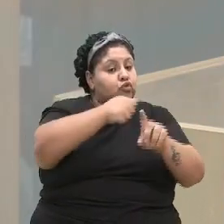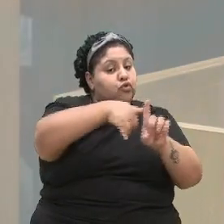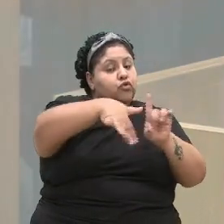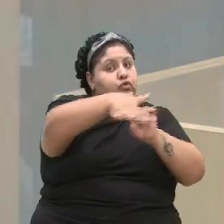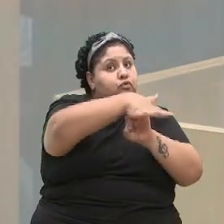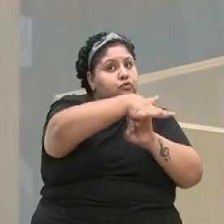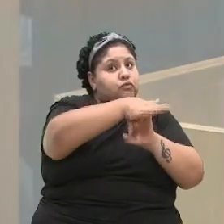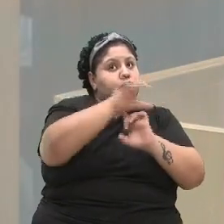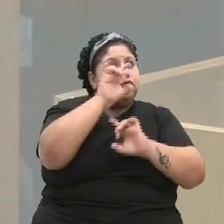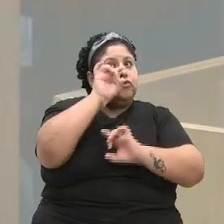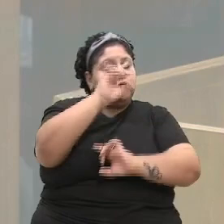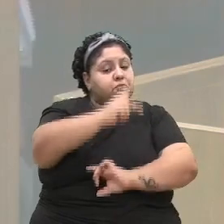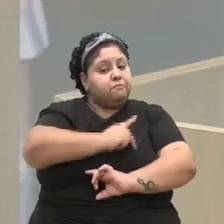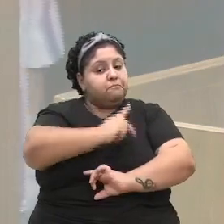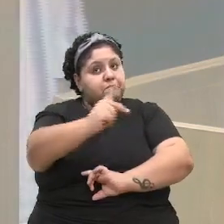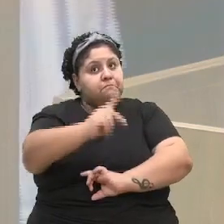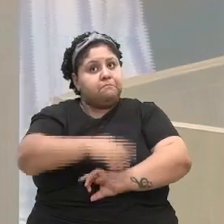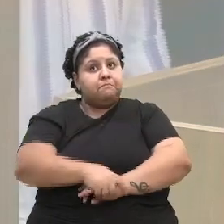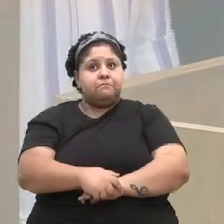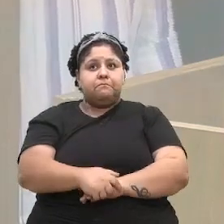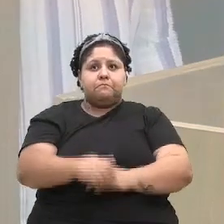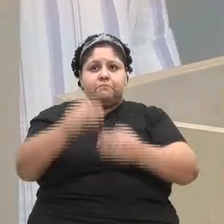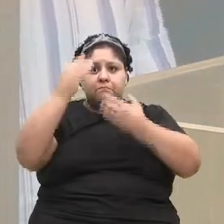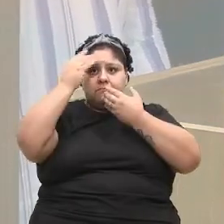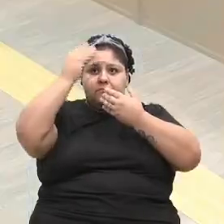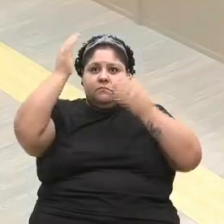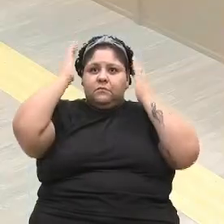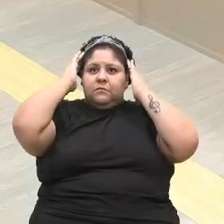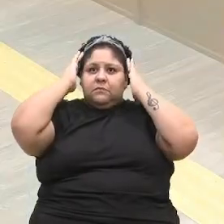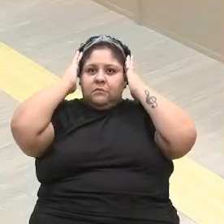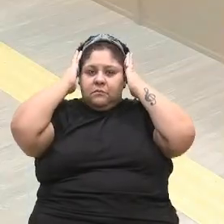Era isso, senhora presidente, muito obrigada.